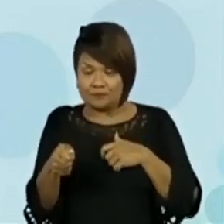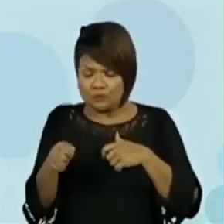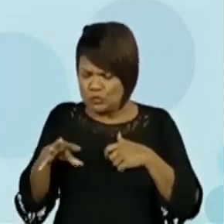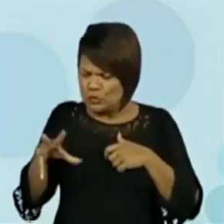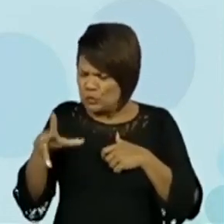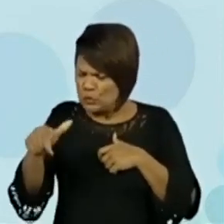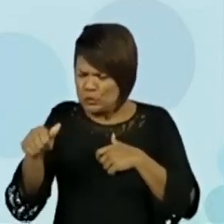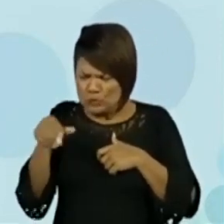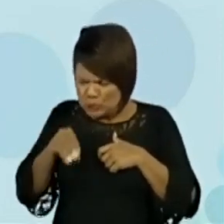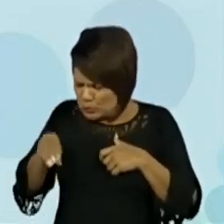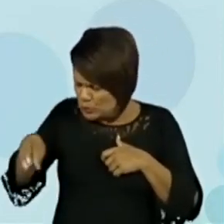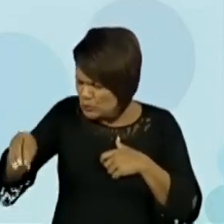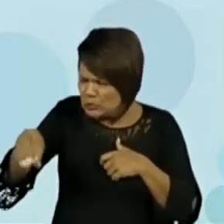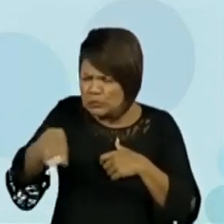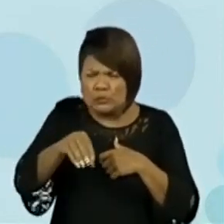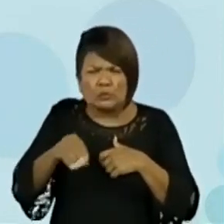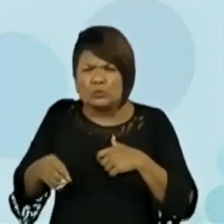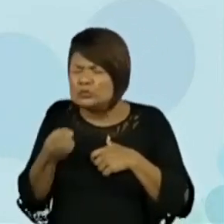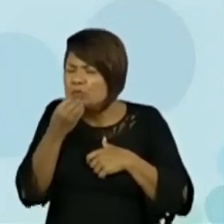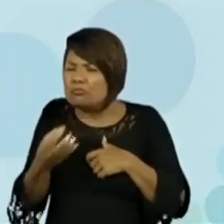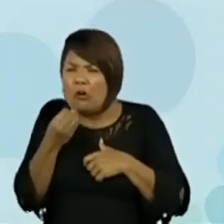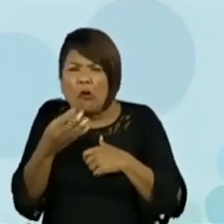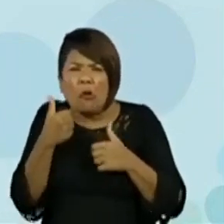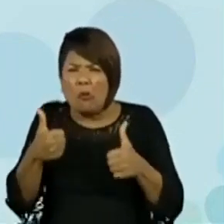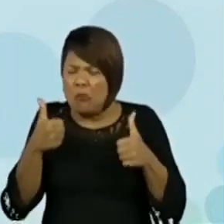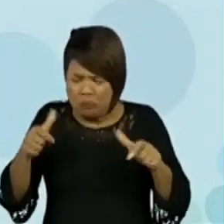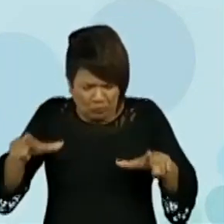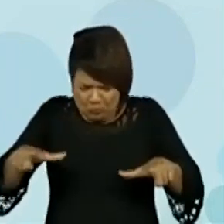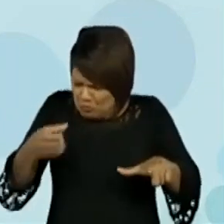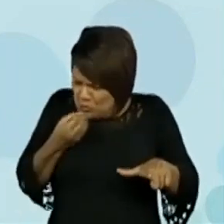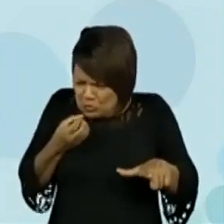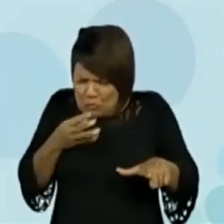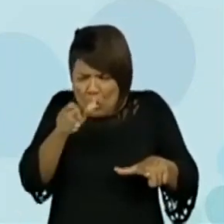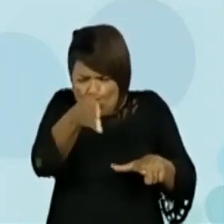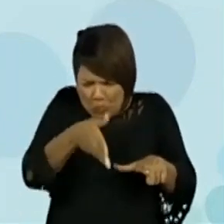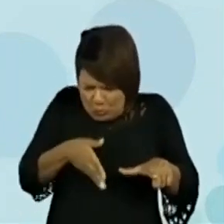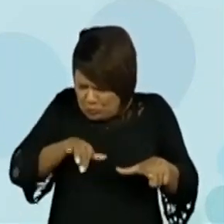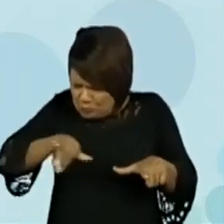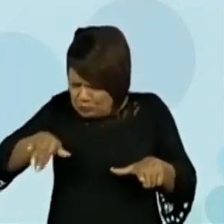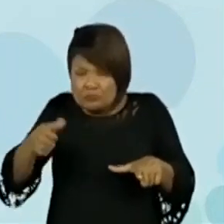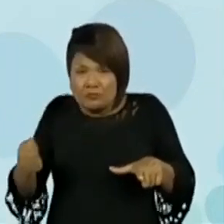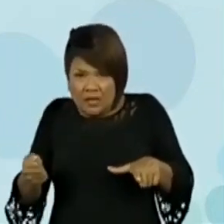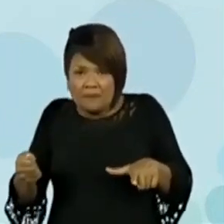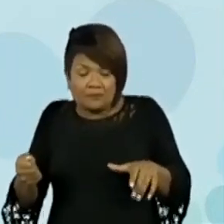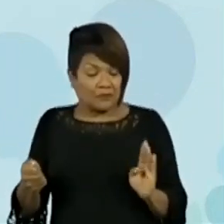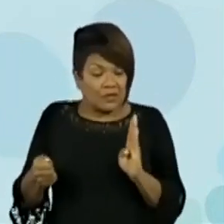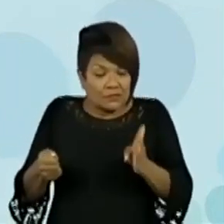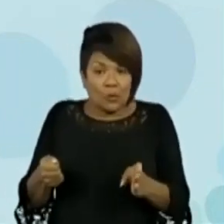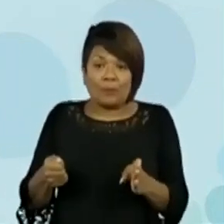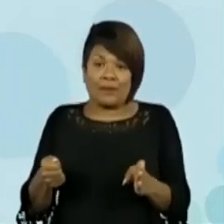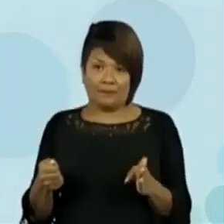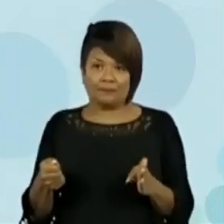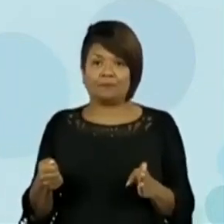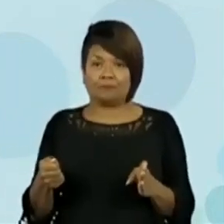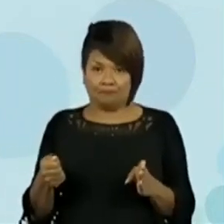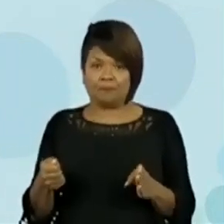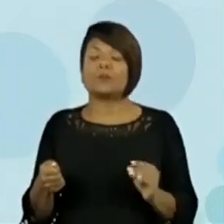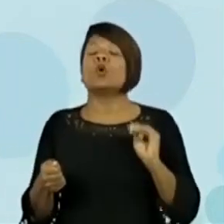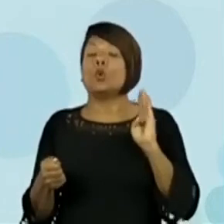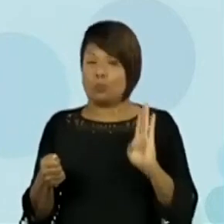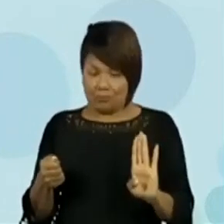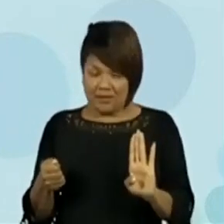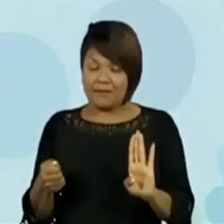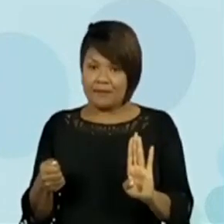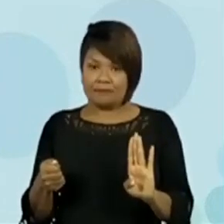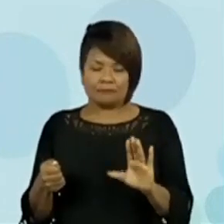Tudo, tudo, tudo. Eu vou colocar uma setinha para cima. Eu tenho tudo, tudo, tudo. Esse é o espaço B. Esse espaço B, ele